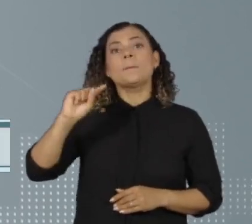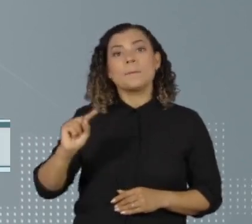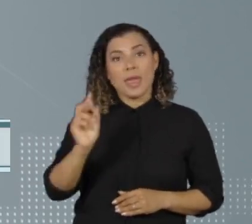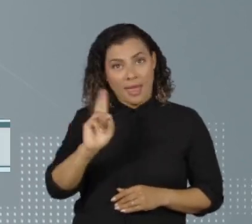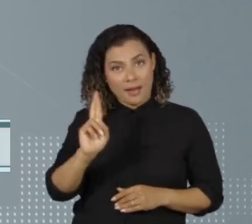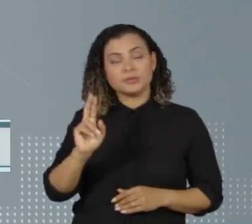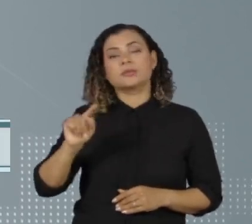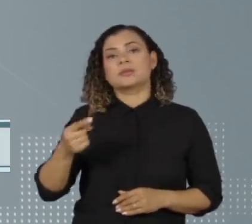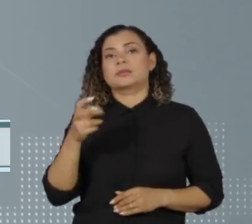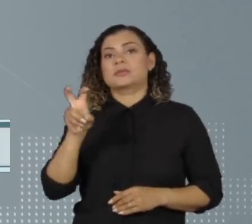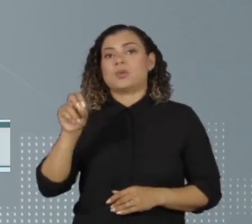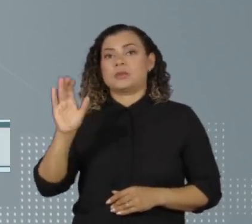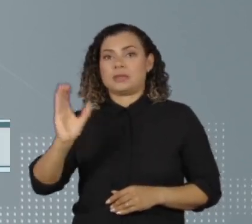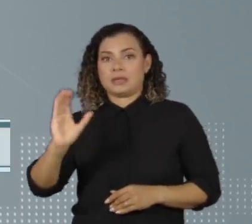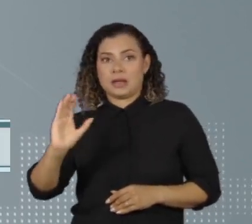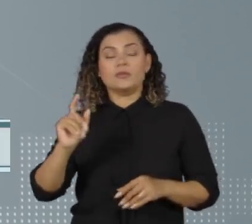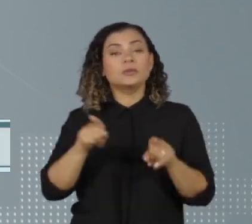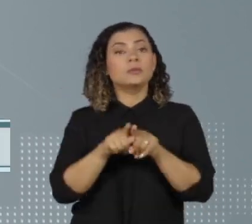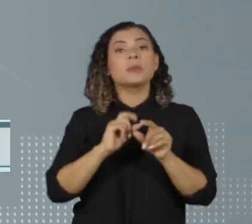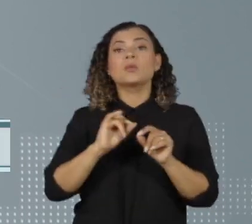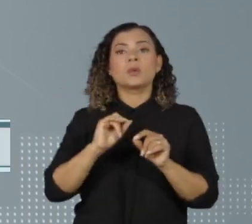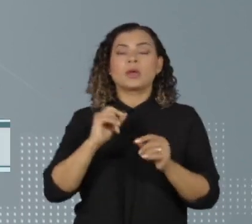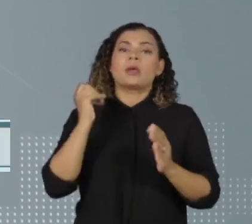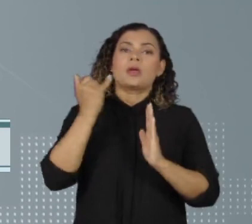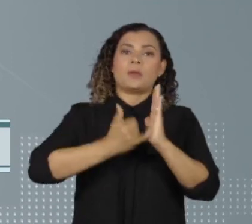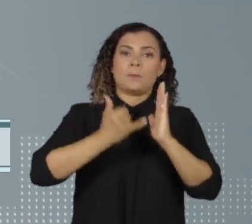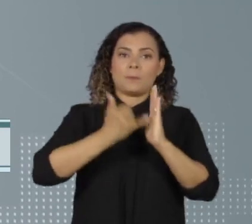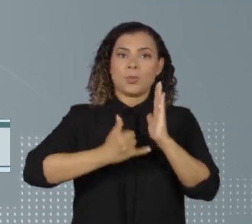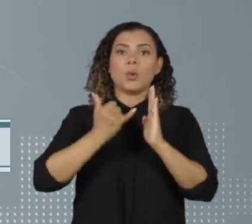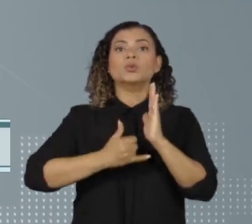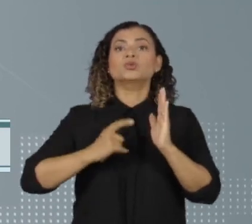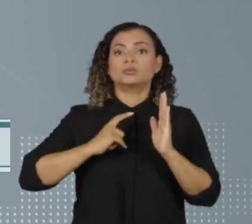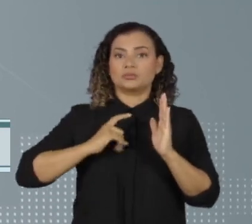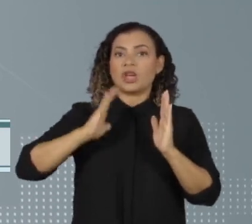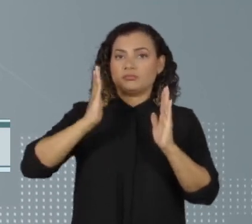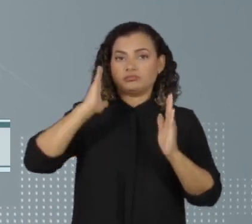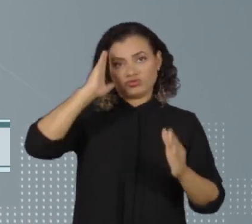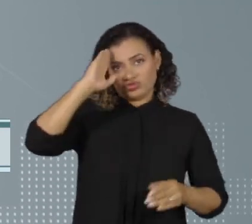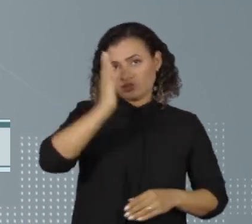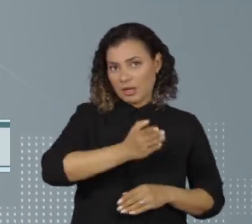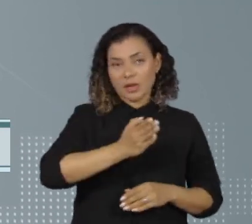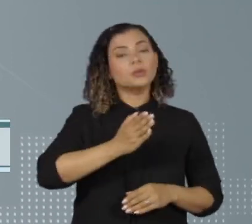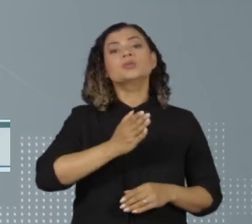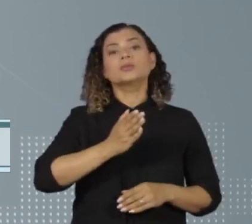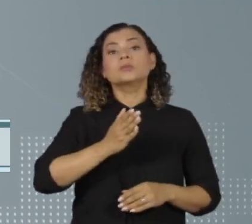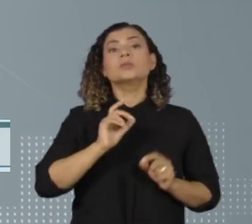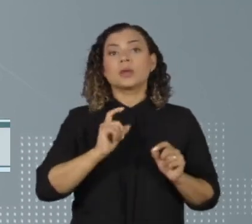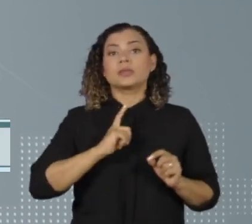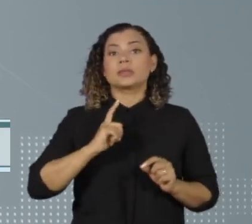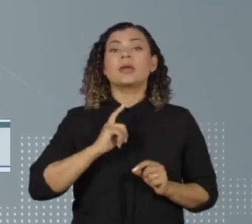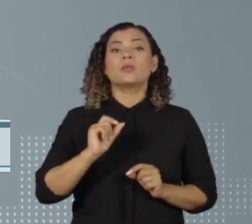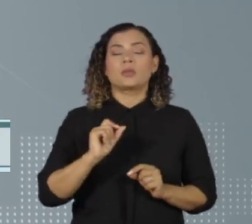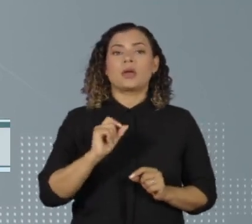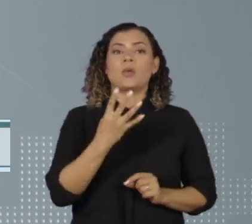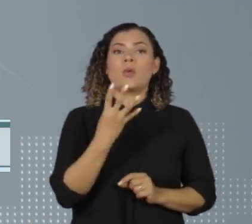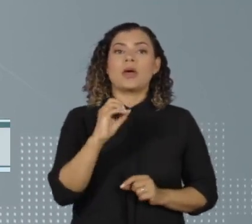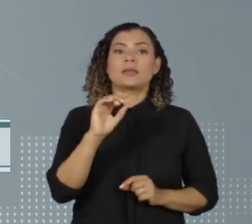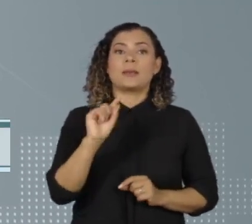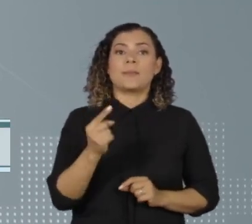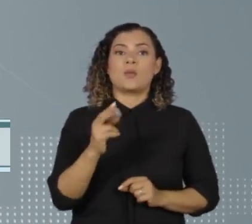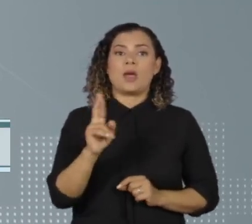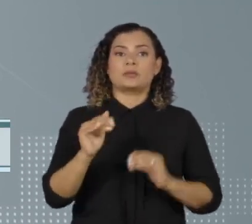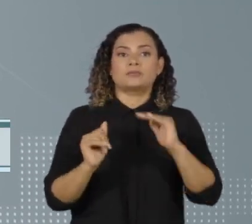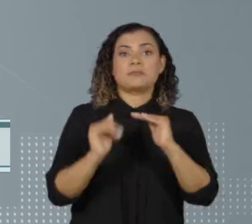E quem recebeu rendimentos isentos, não tributáveis ou tributados exclusivamente na fonte, acima de R$ 40 mil,